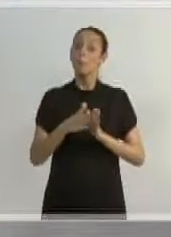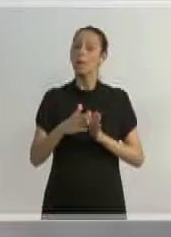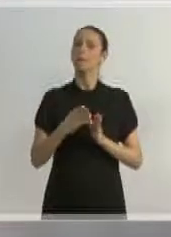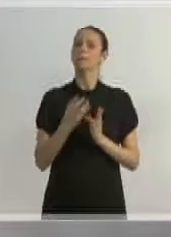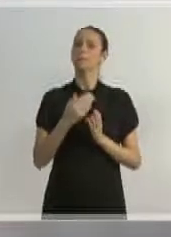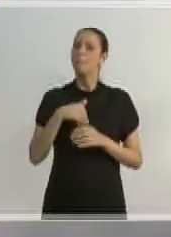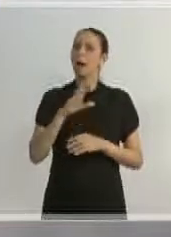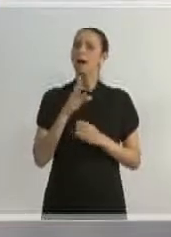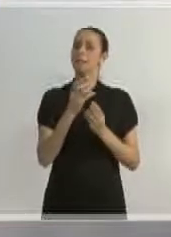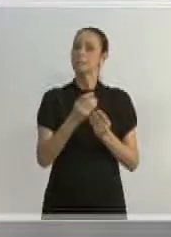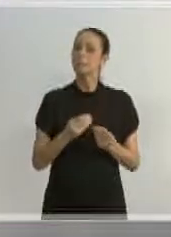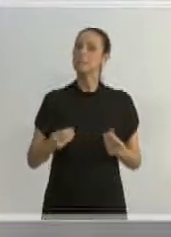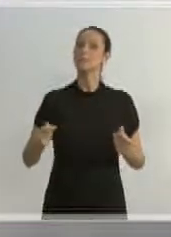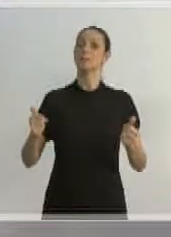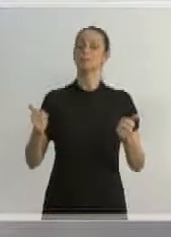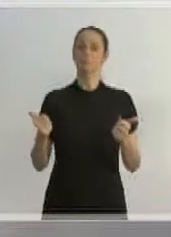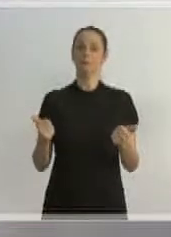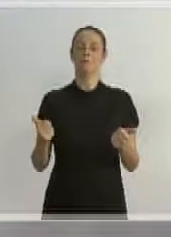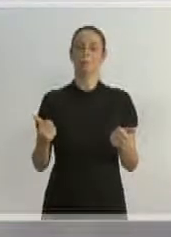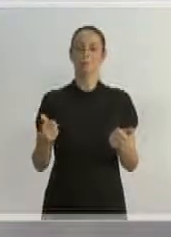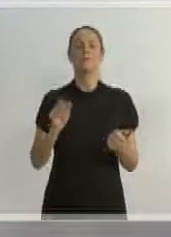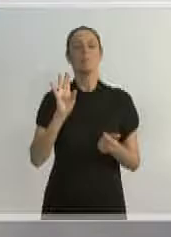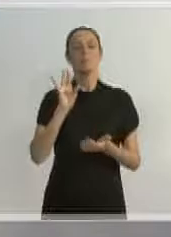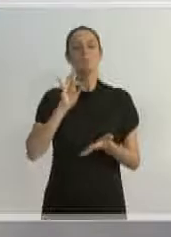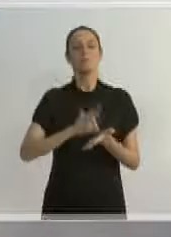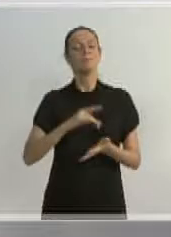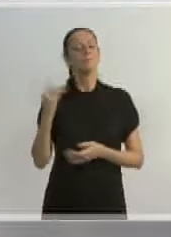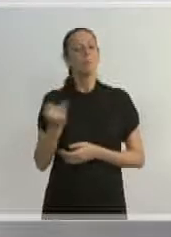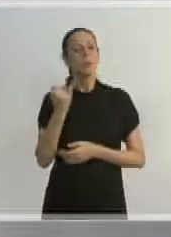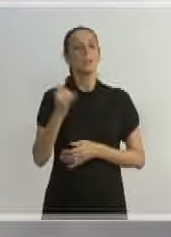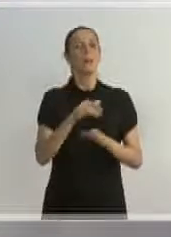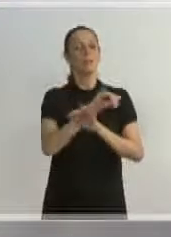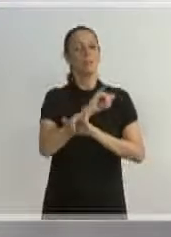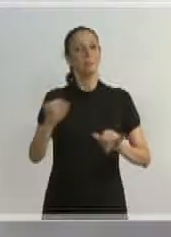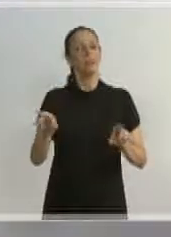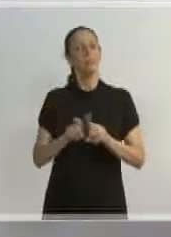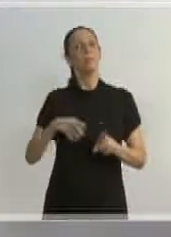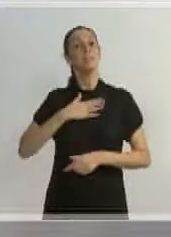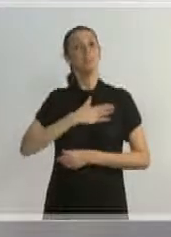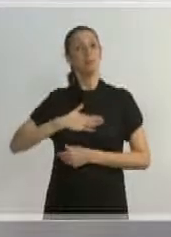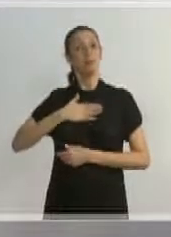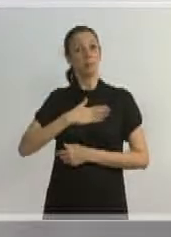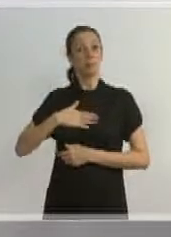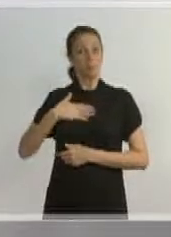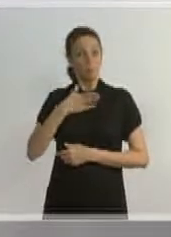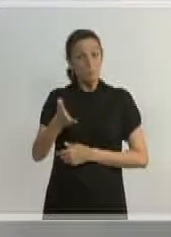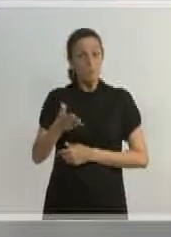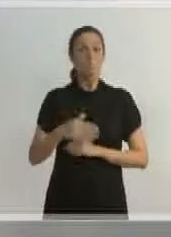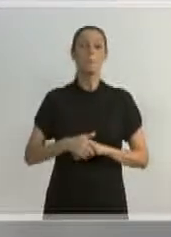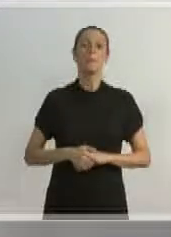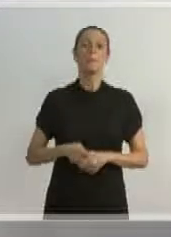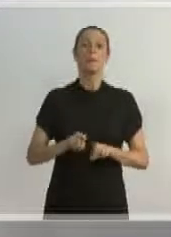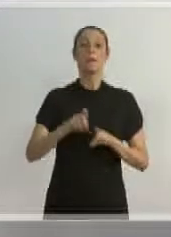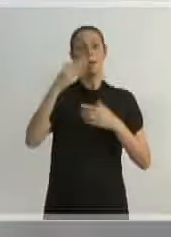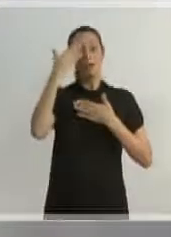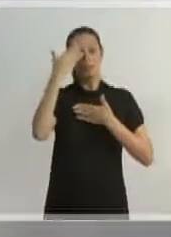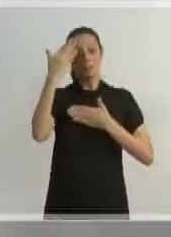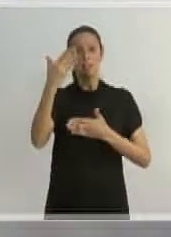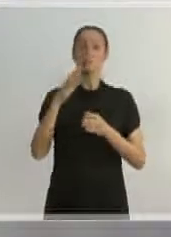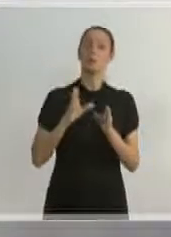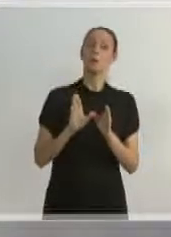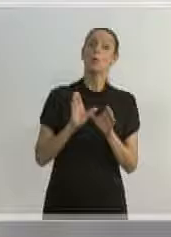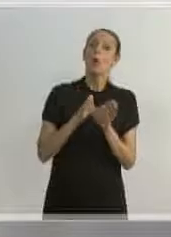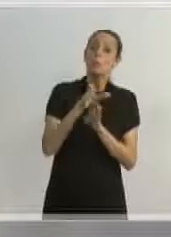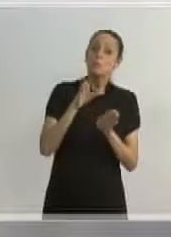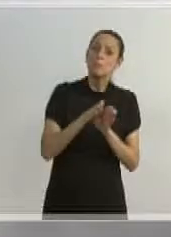delicado do que o momento de hoje. E eu acho que vale esse registro e vale essa saudação. E a quem é um amigo pessoal, que eu agradeço pelos conselhos e pelo